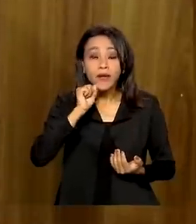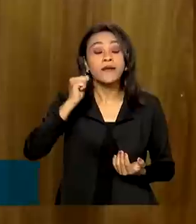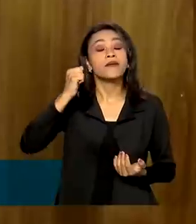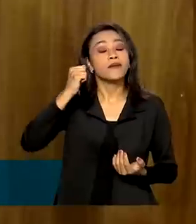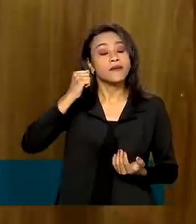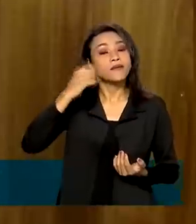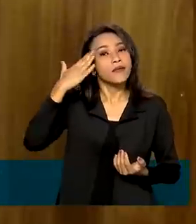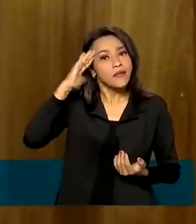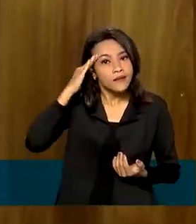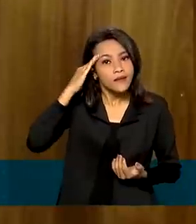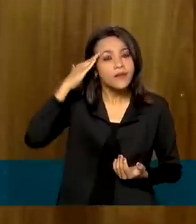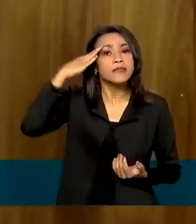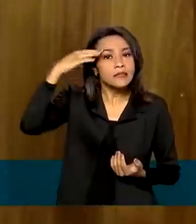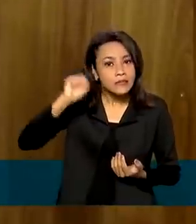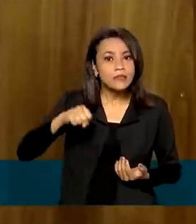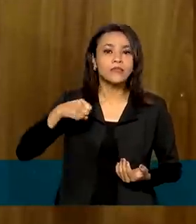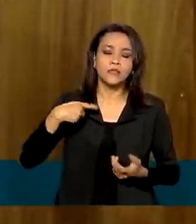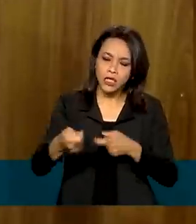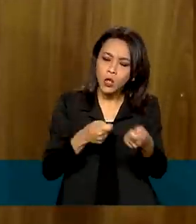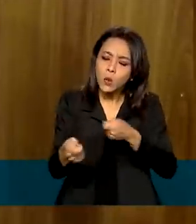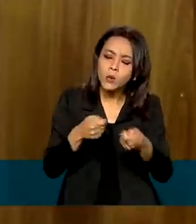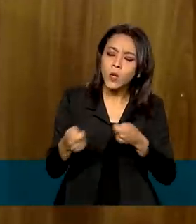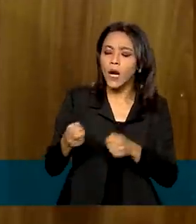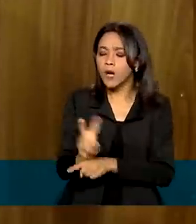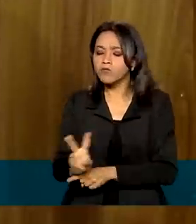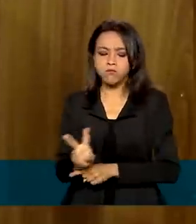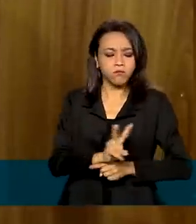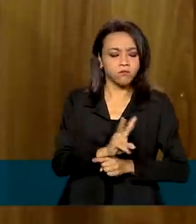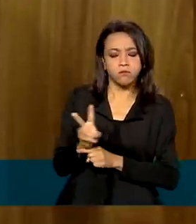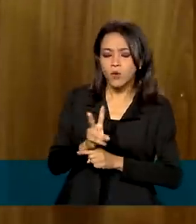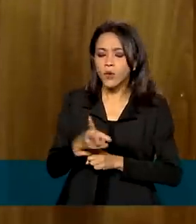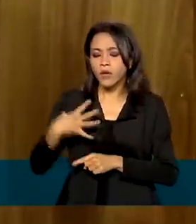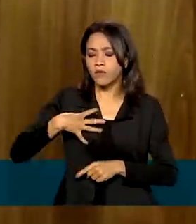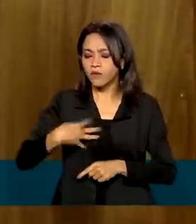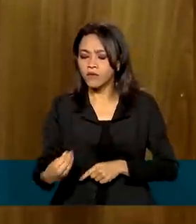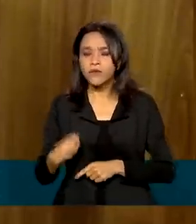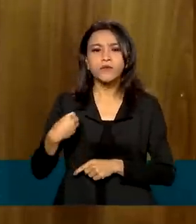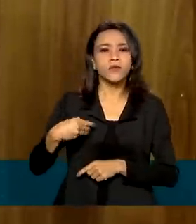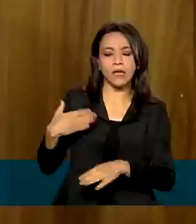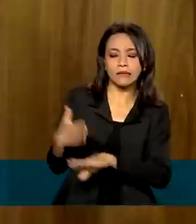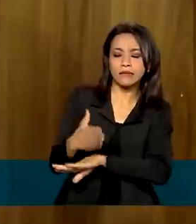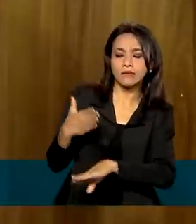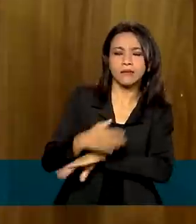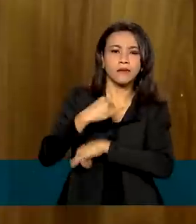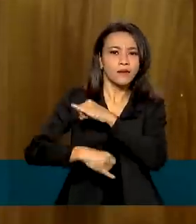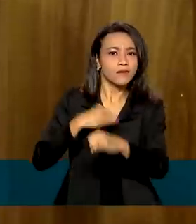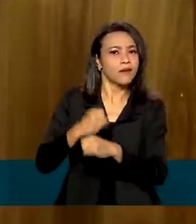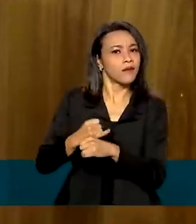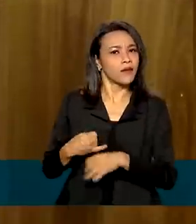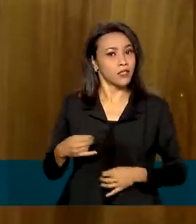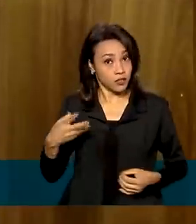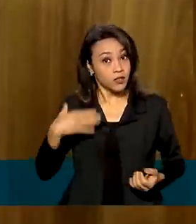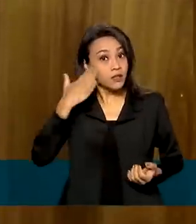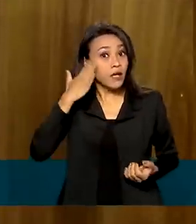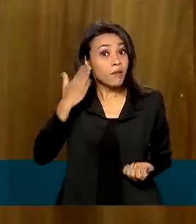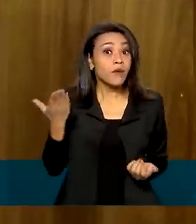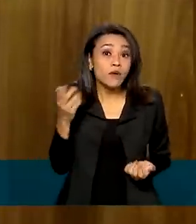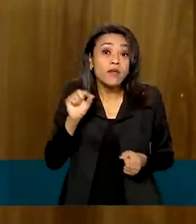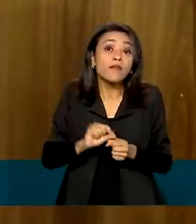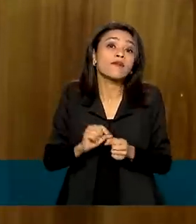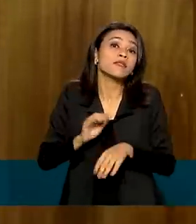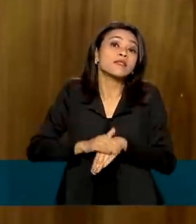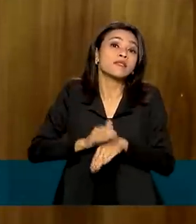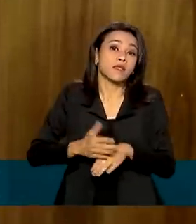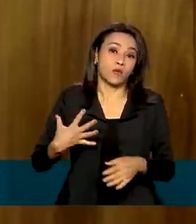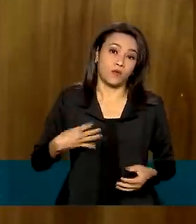controlar o que seus filhos acessam na internet, que o ambiente virtual ainda é o mais nocivo, o que seus filhos estão fazendo,